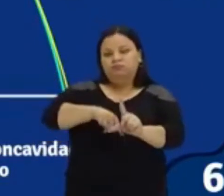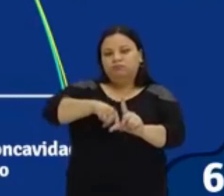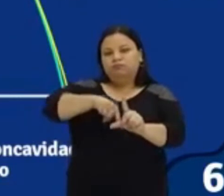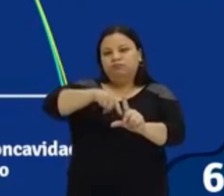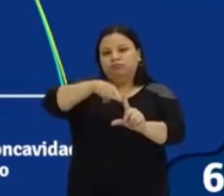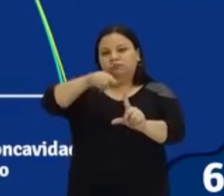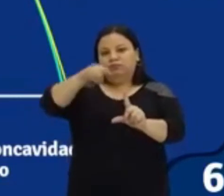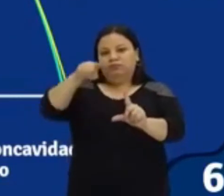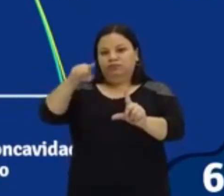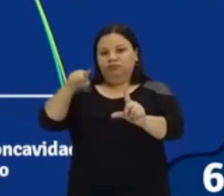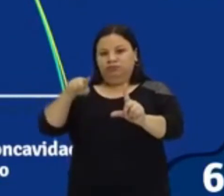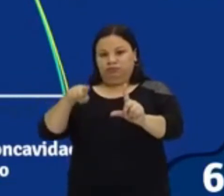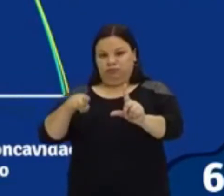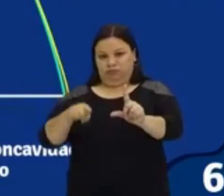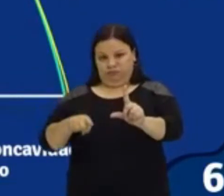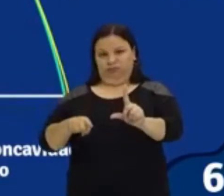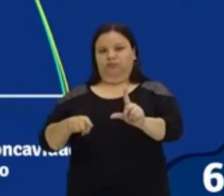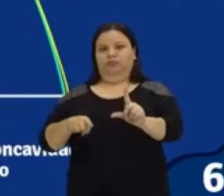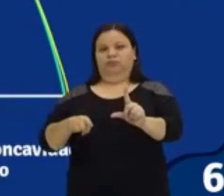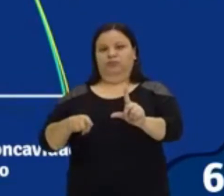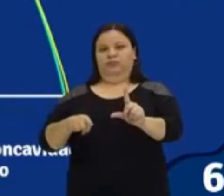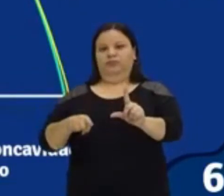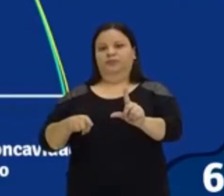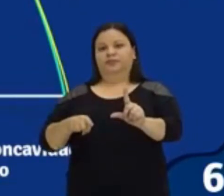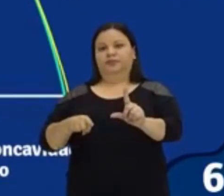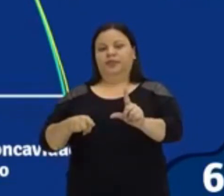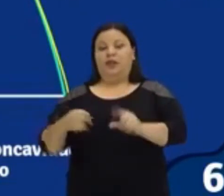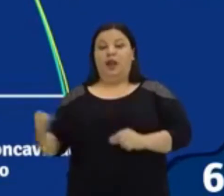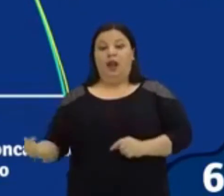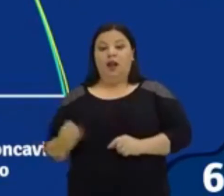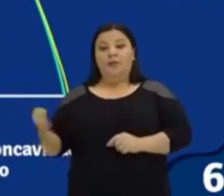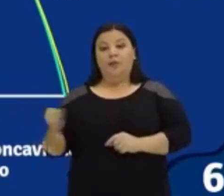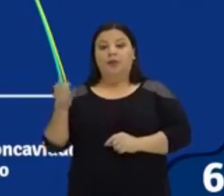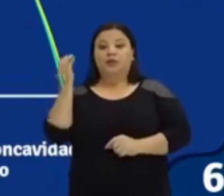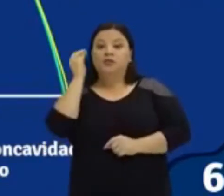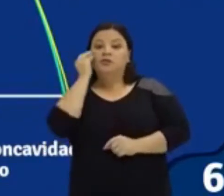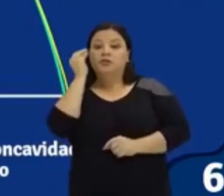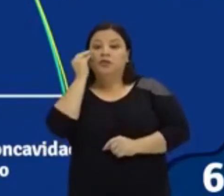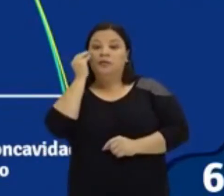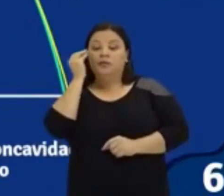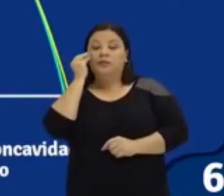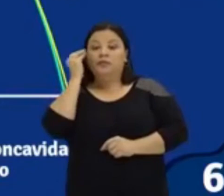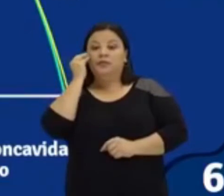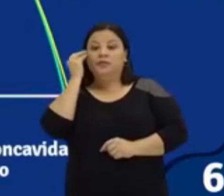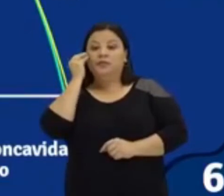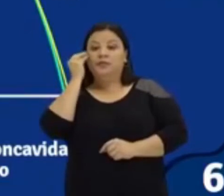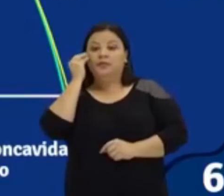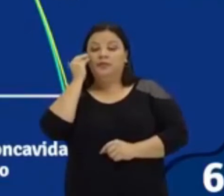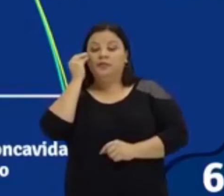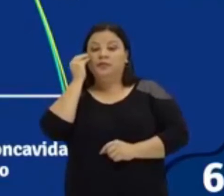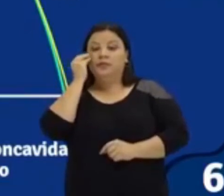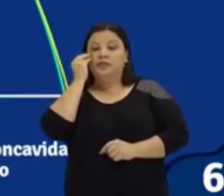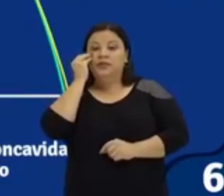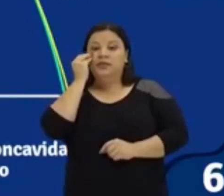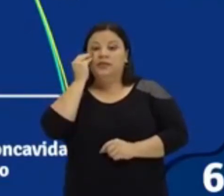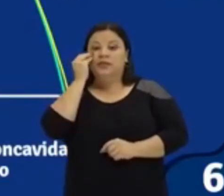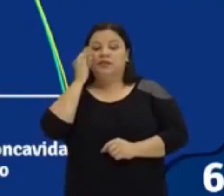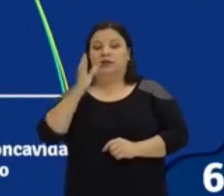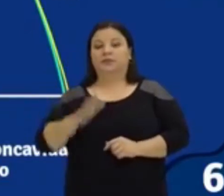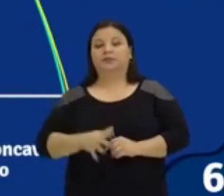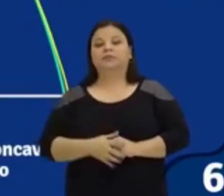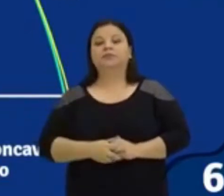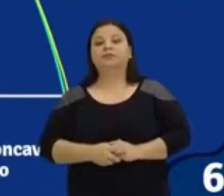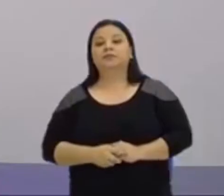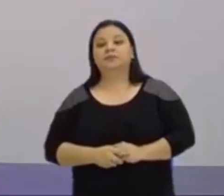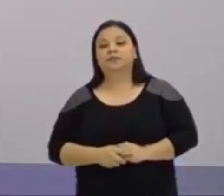baixo, certo? Então é bom reconhecer aí cada um. E só completando, Fernando, esses exemplos aí que o Fernando colocou de